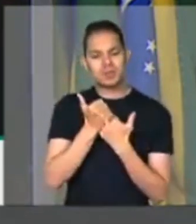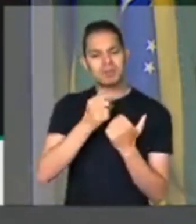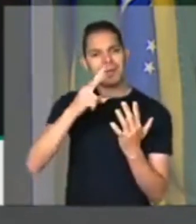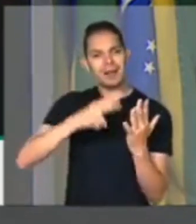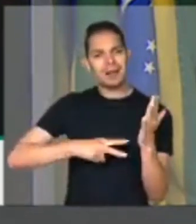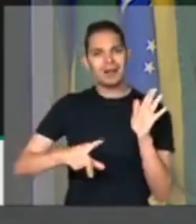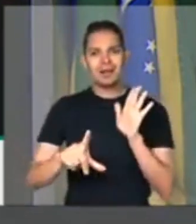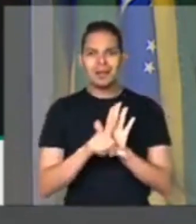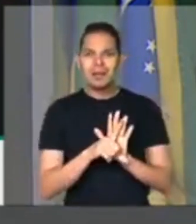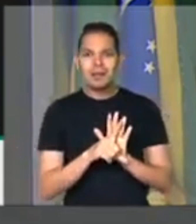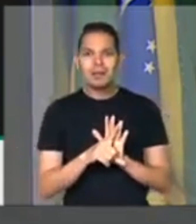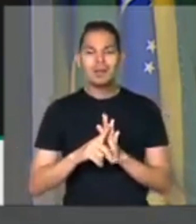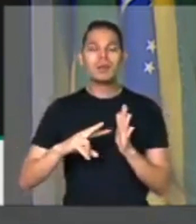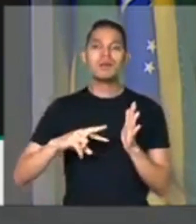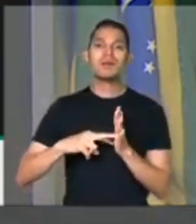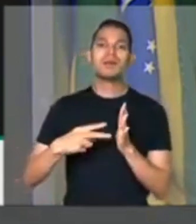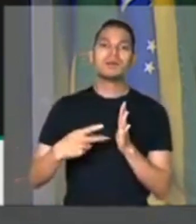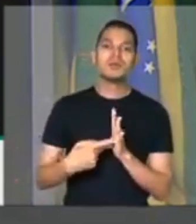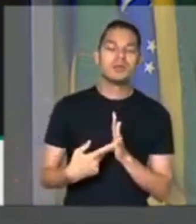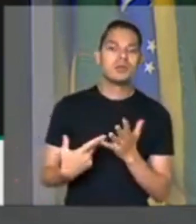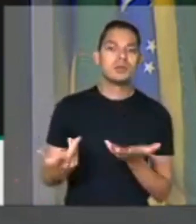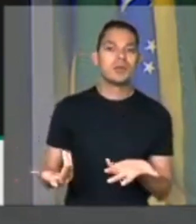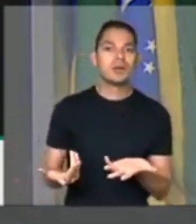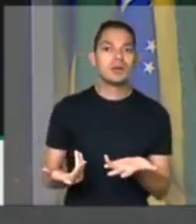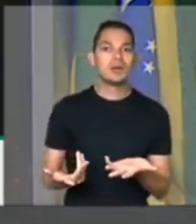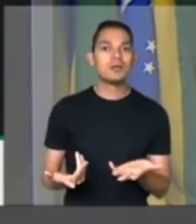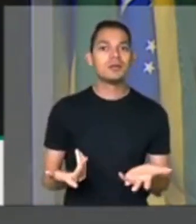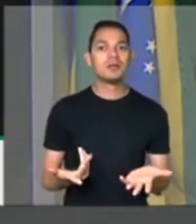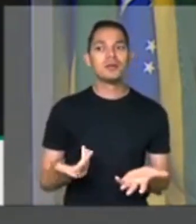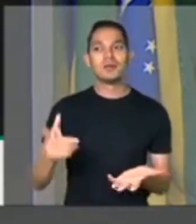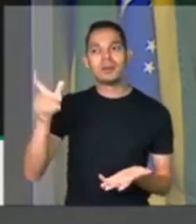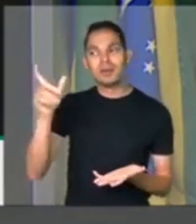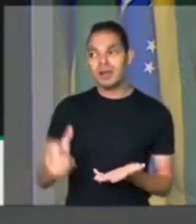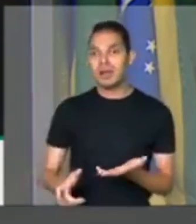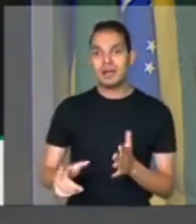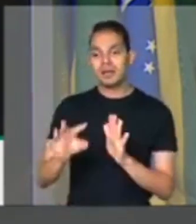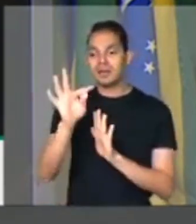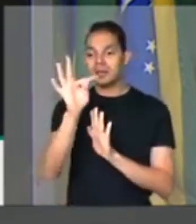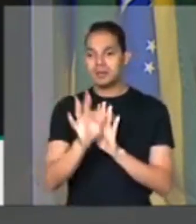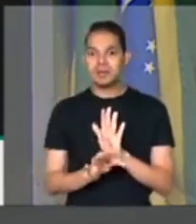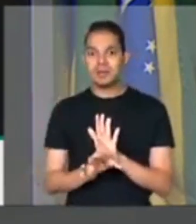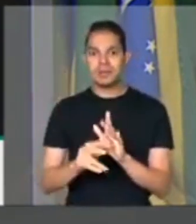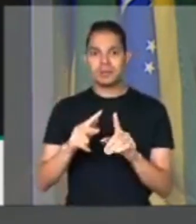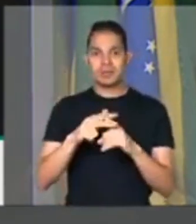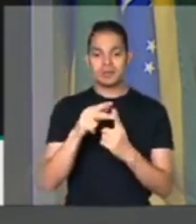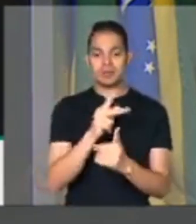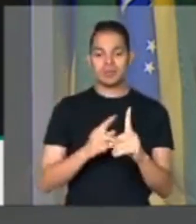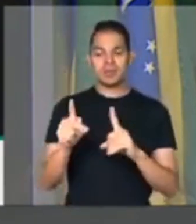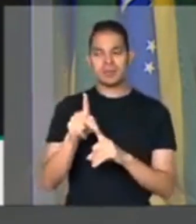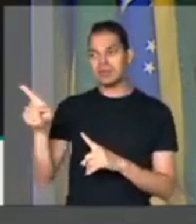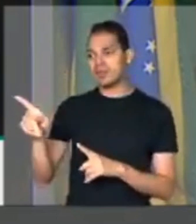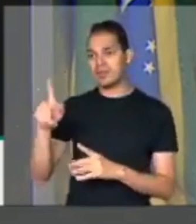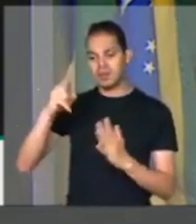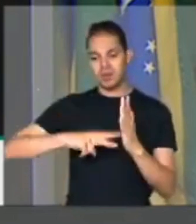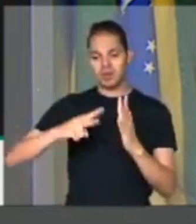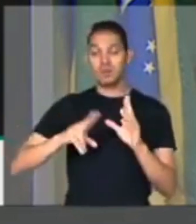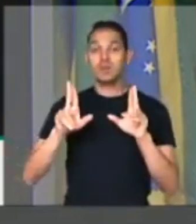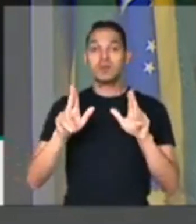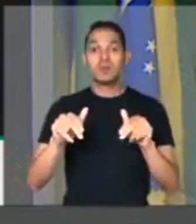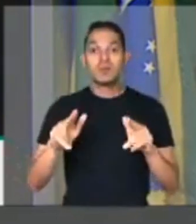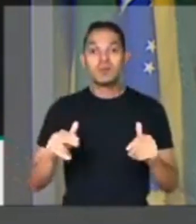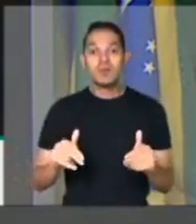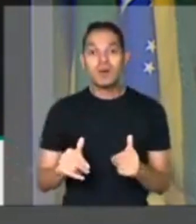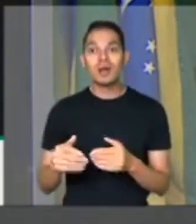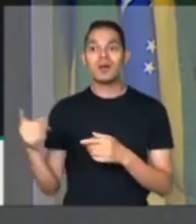a lei. Ou seja, da mesma forma que ele nunca leu o texto que veio da reforma da Previdência. Veio apenas